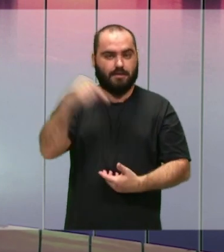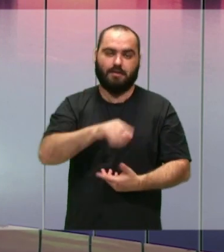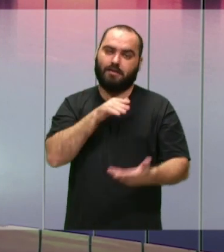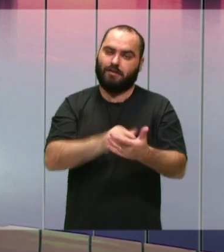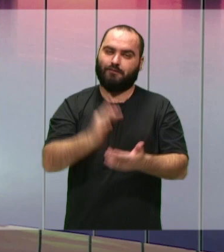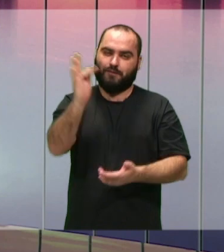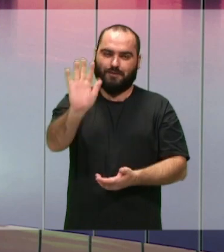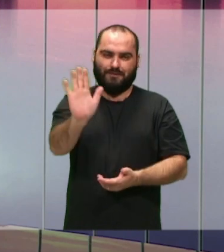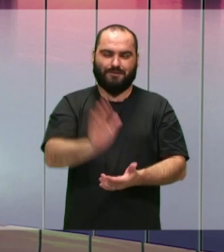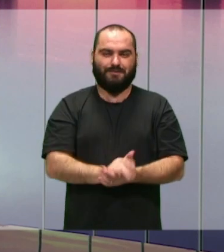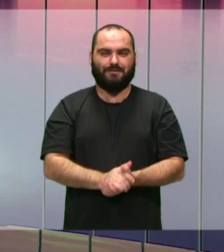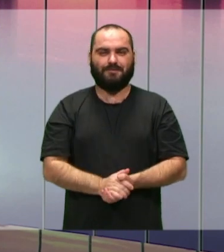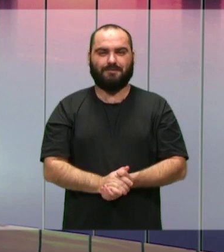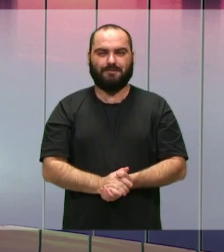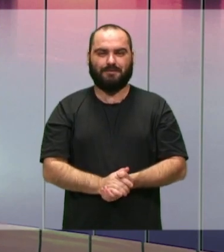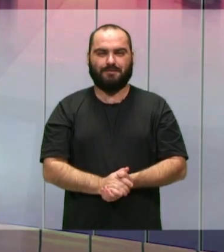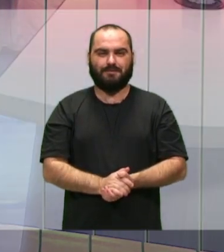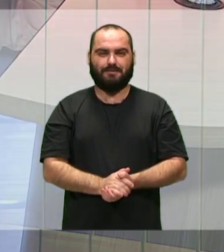e até a próxima.